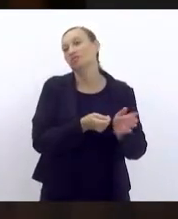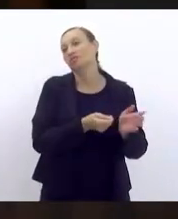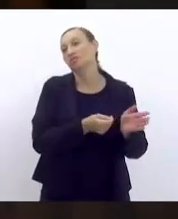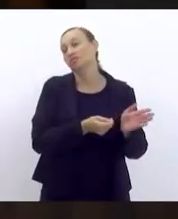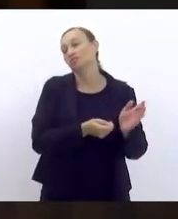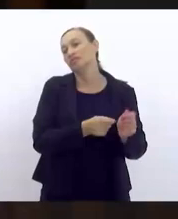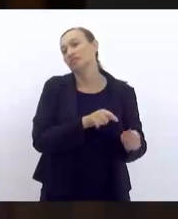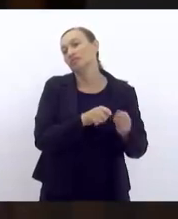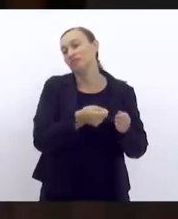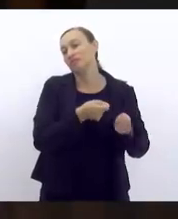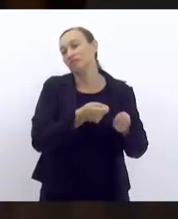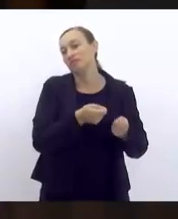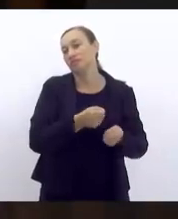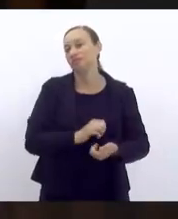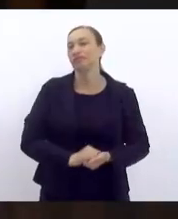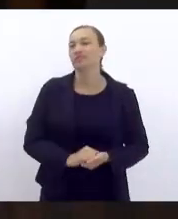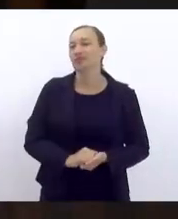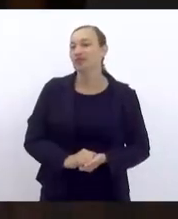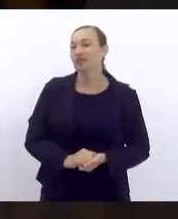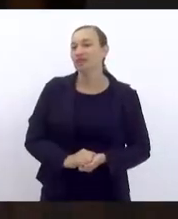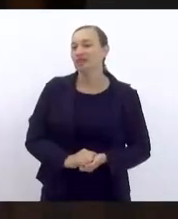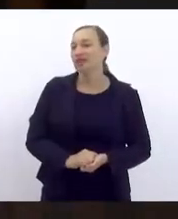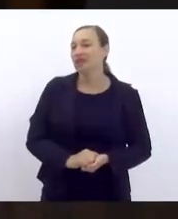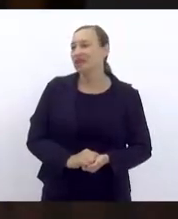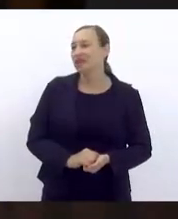fiscalização financeira financeira e e controle controle